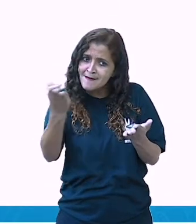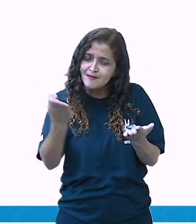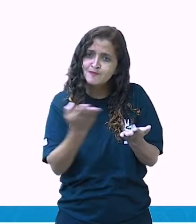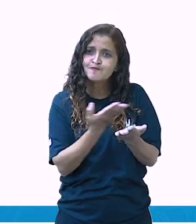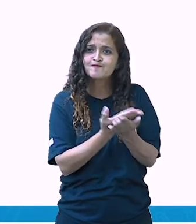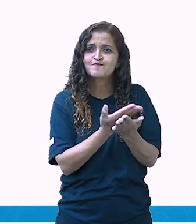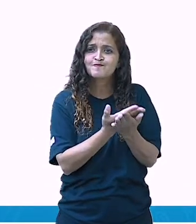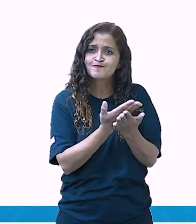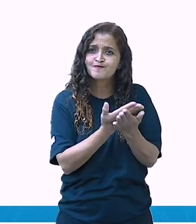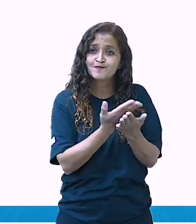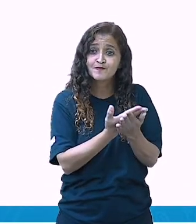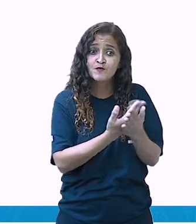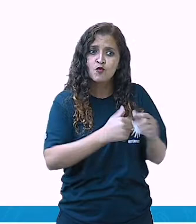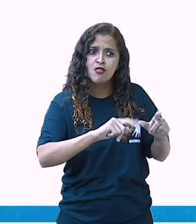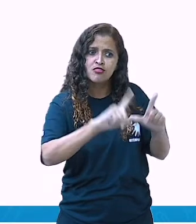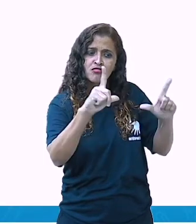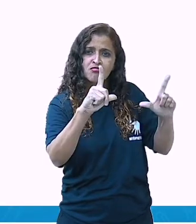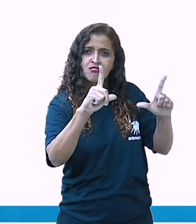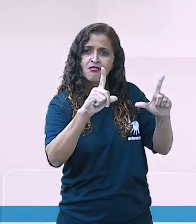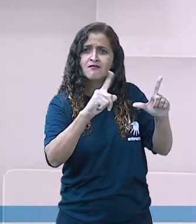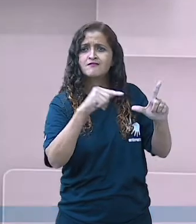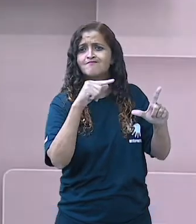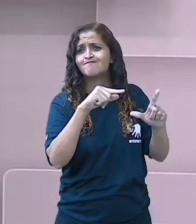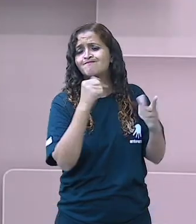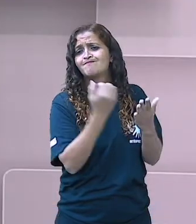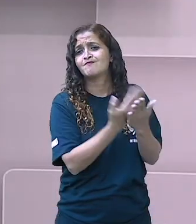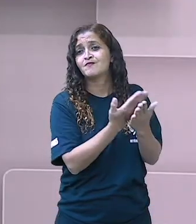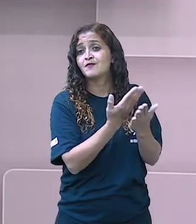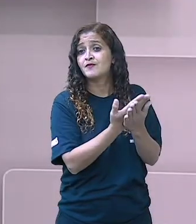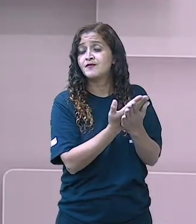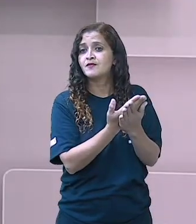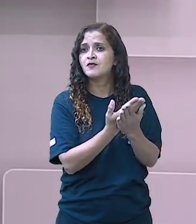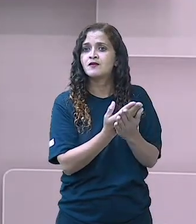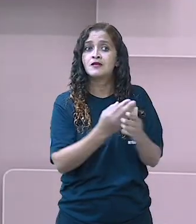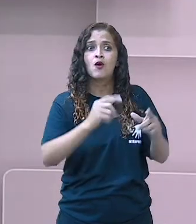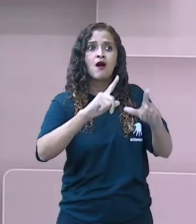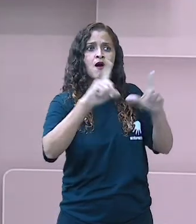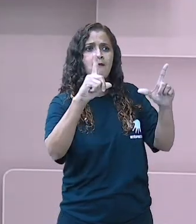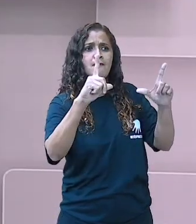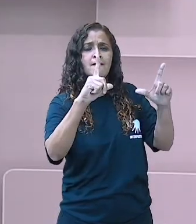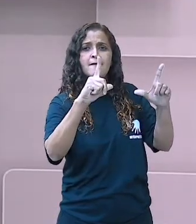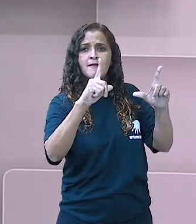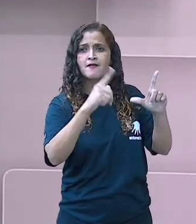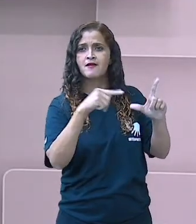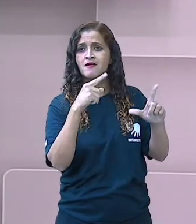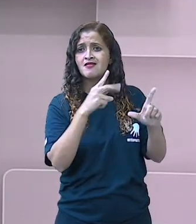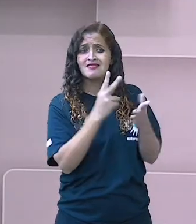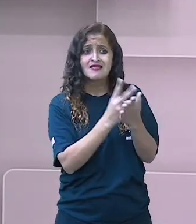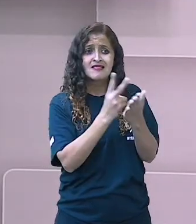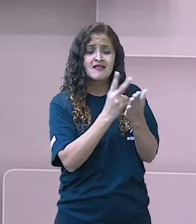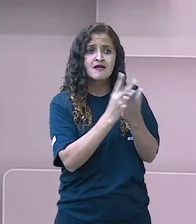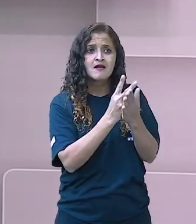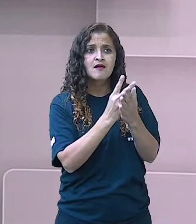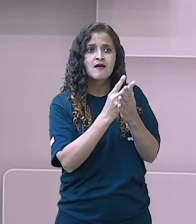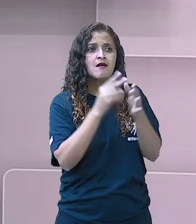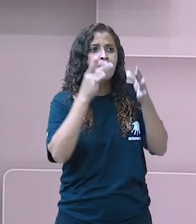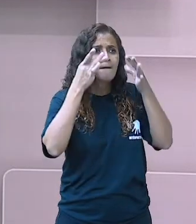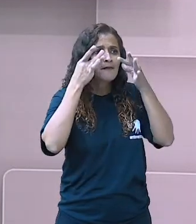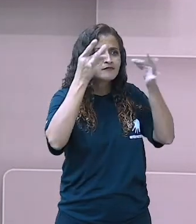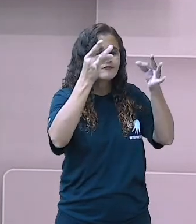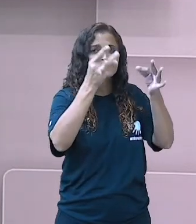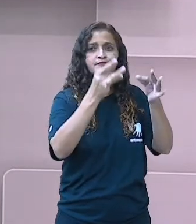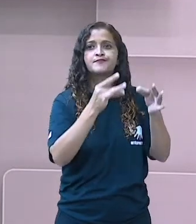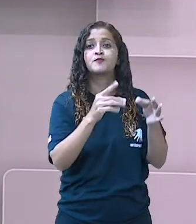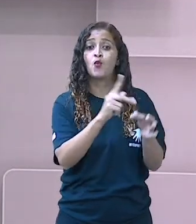Foca na plataforma de estudo. Estuda. Presta atenção nas nossas aulas aqui da TV Educação. Porque a professora estuda